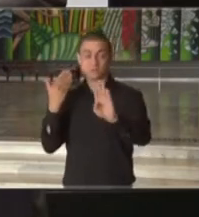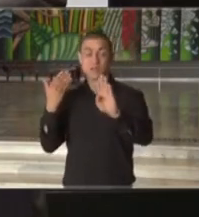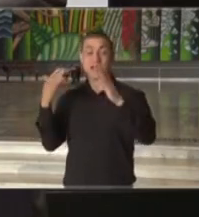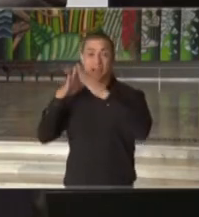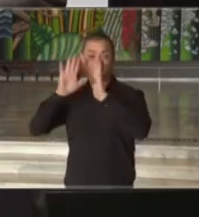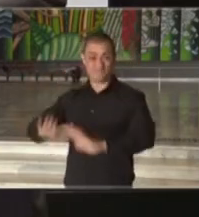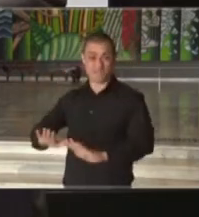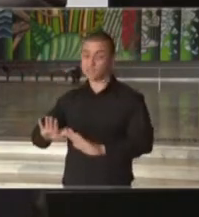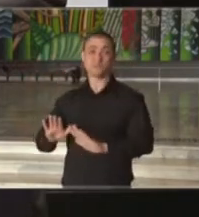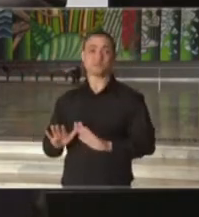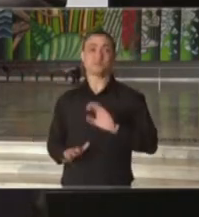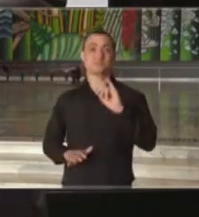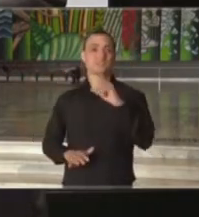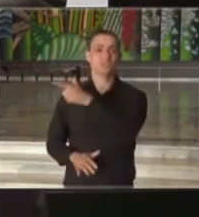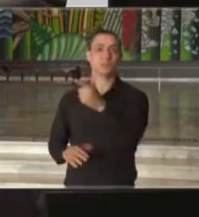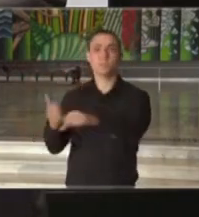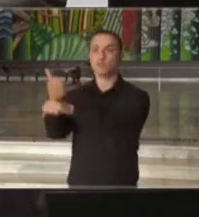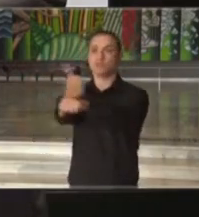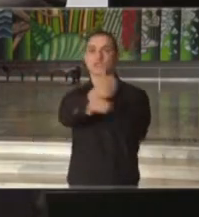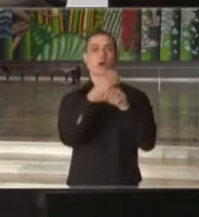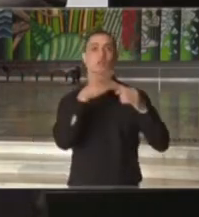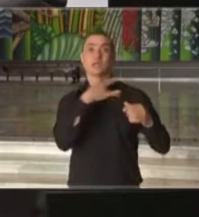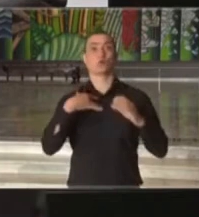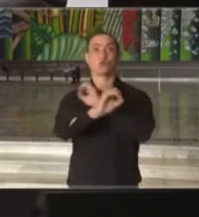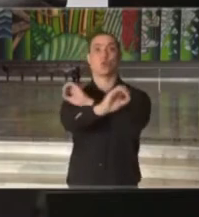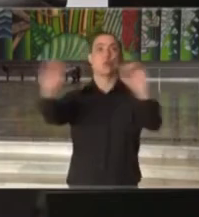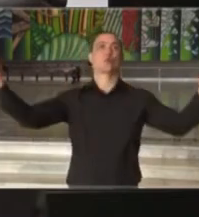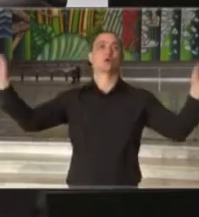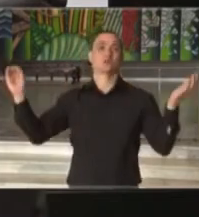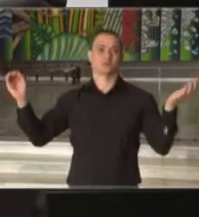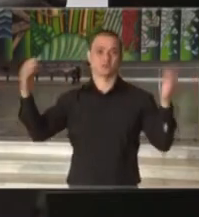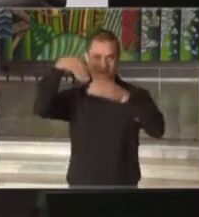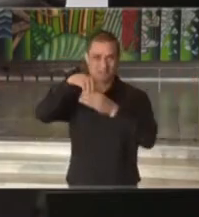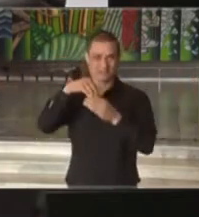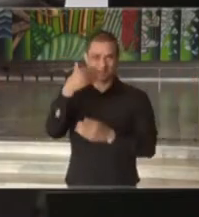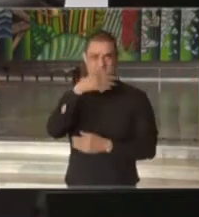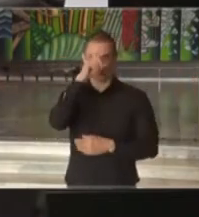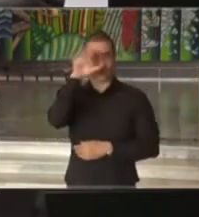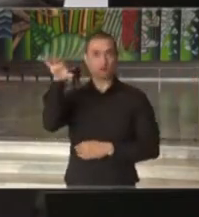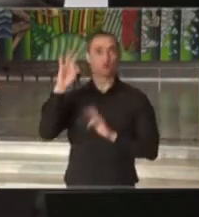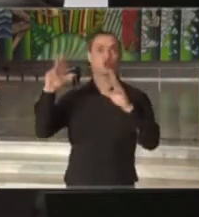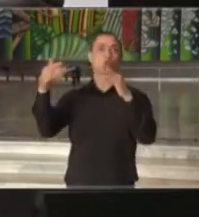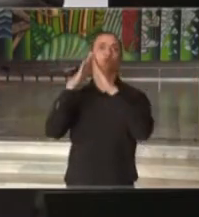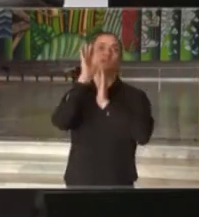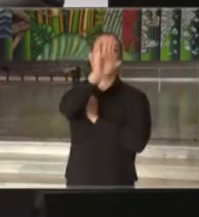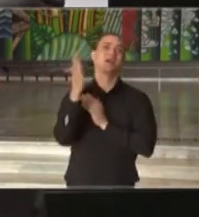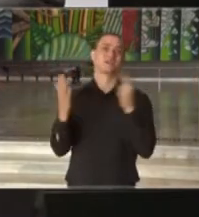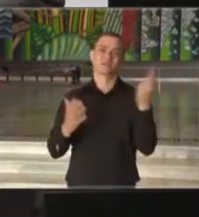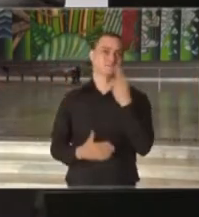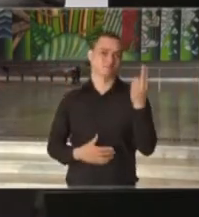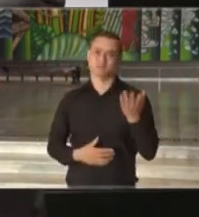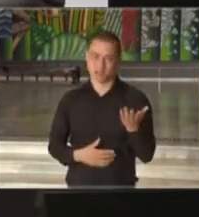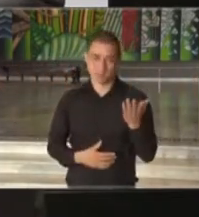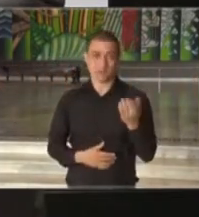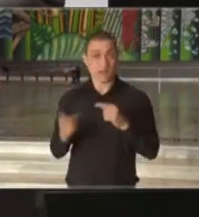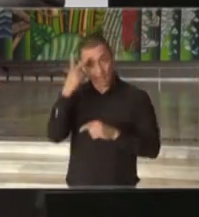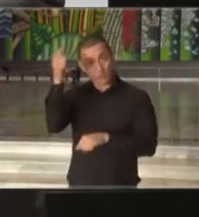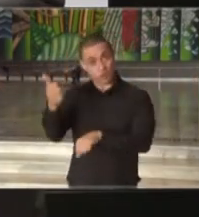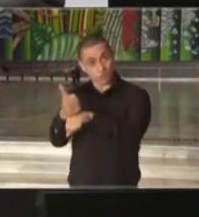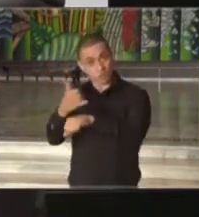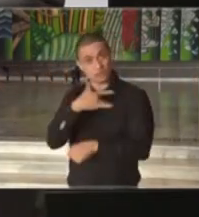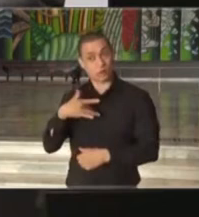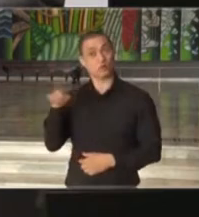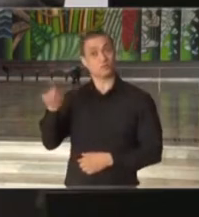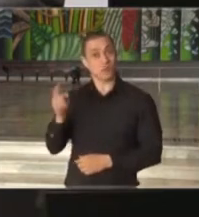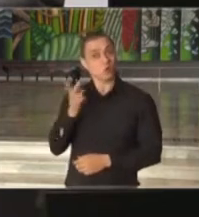quarentena não teríamos mais profissionais de saúde nos hospitais e nos centros públicos de saúde do Estado de São Paulo e outras partes do Brasil. Todos